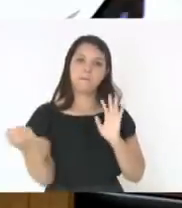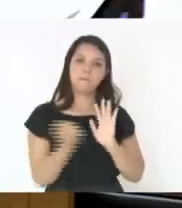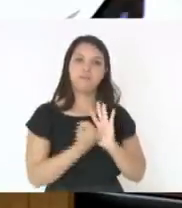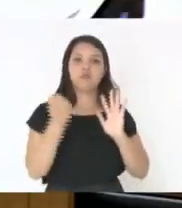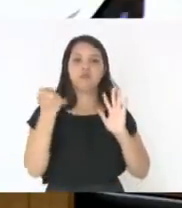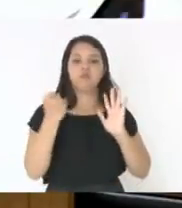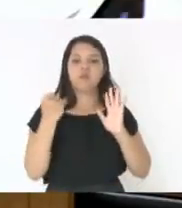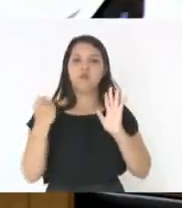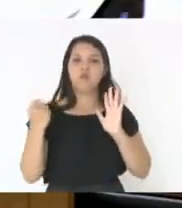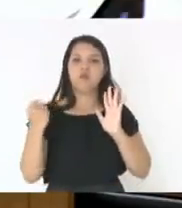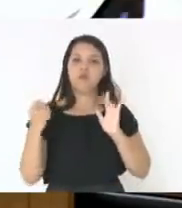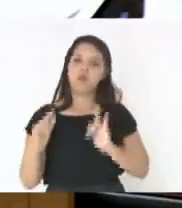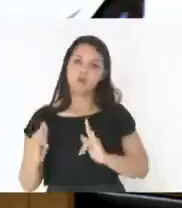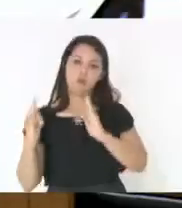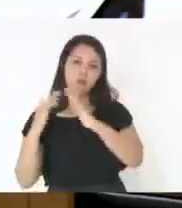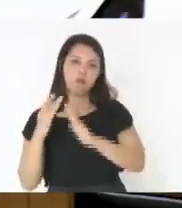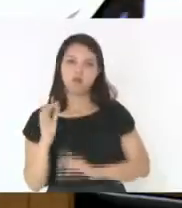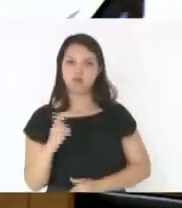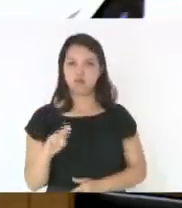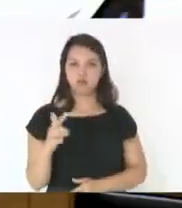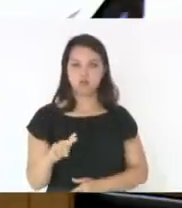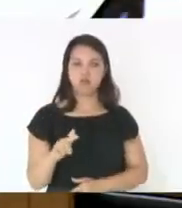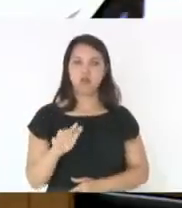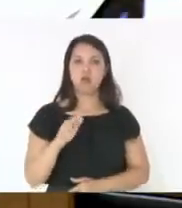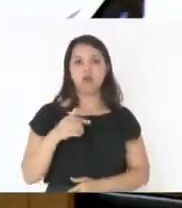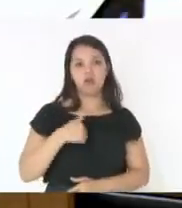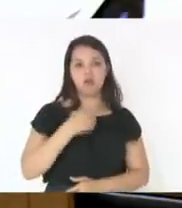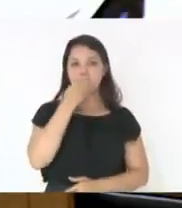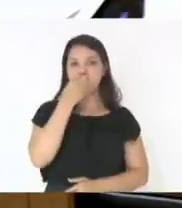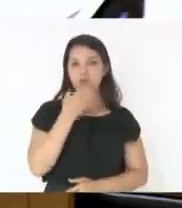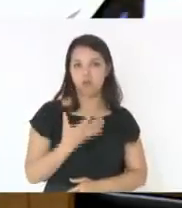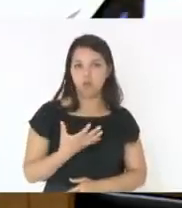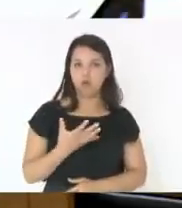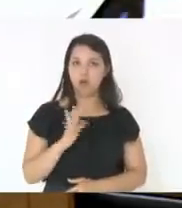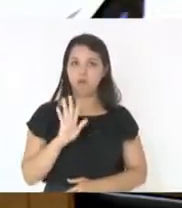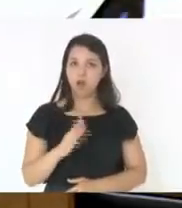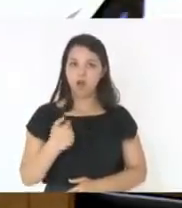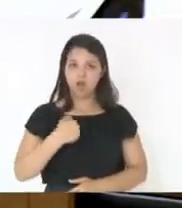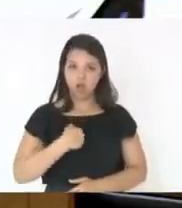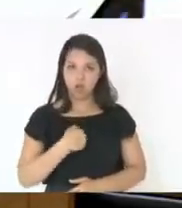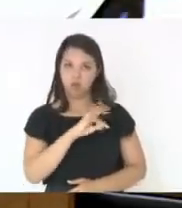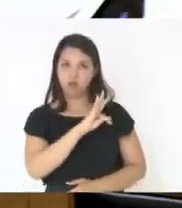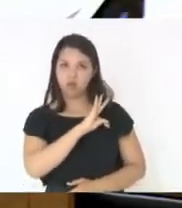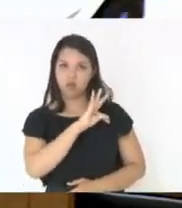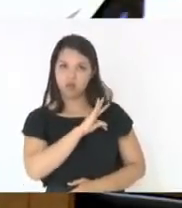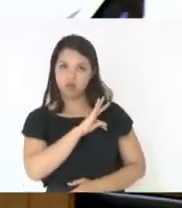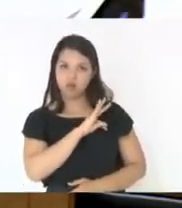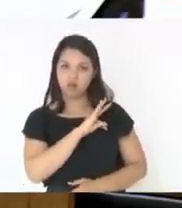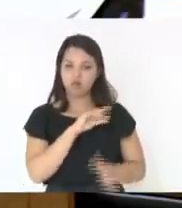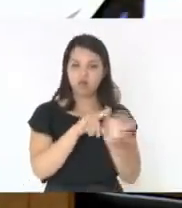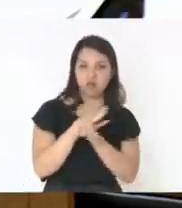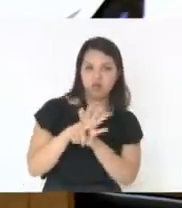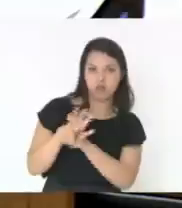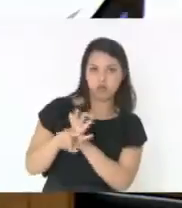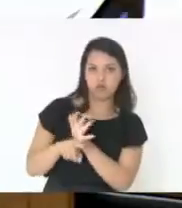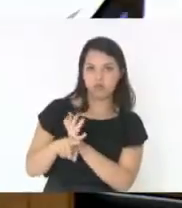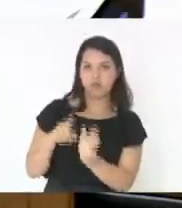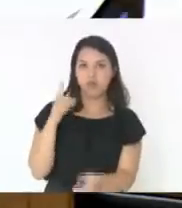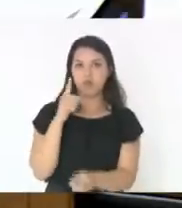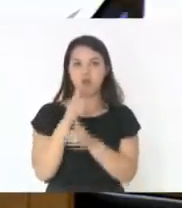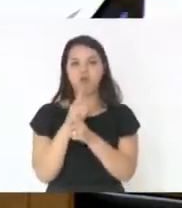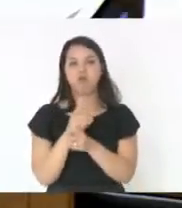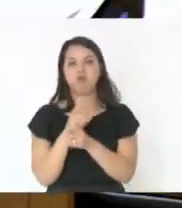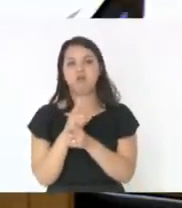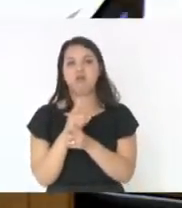intenções, mas eu não sou a técnica que identifica o que é um bem material ou imaterial. É por